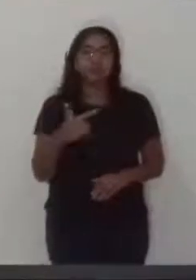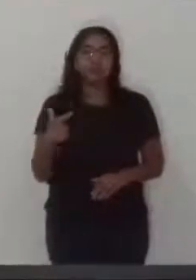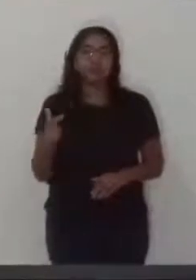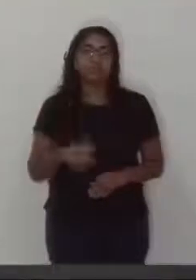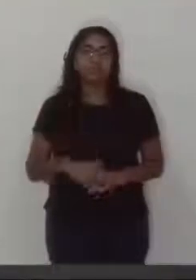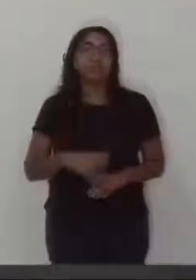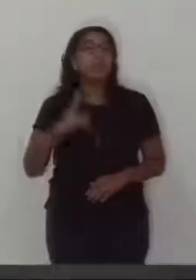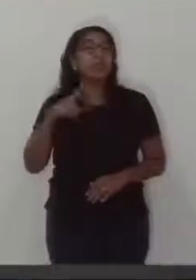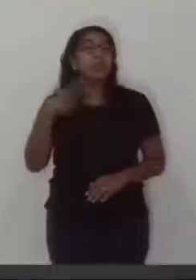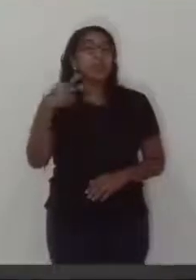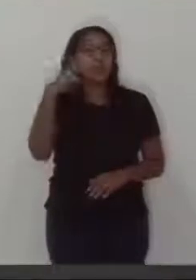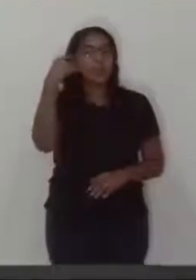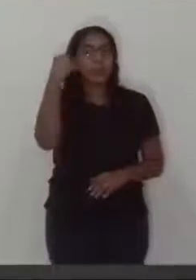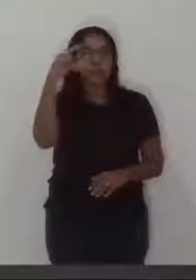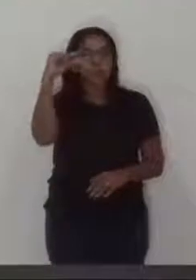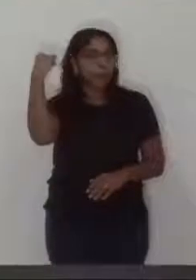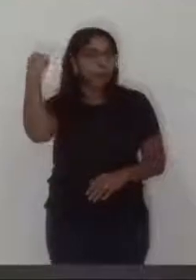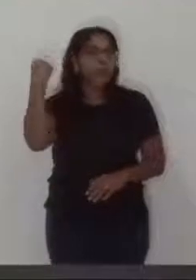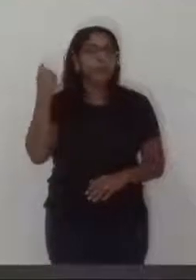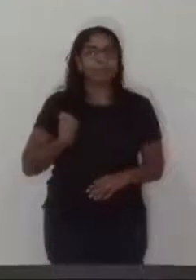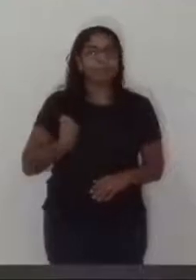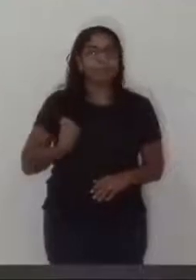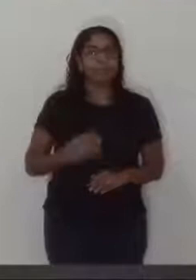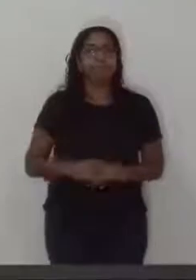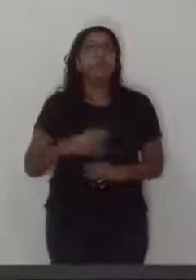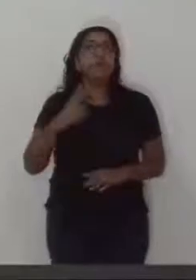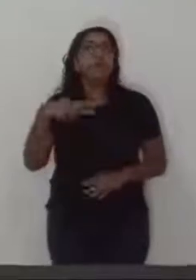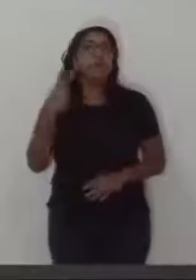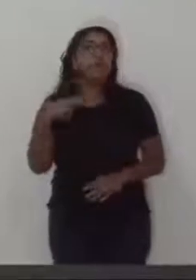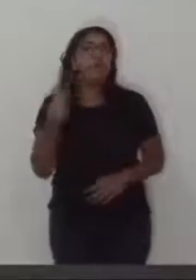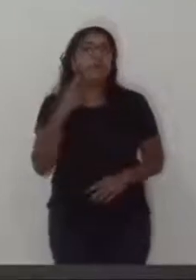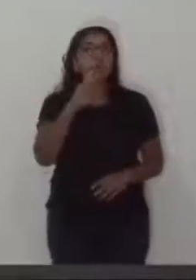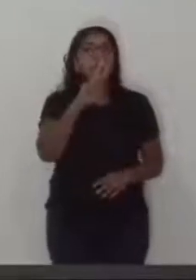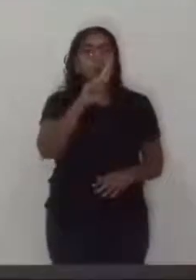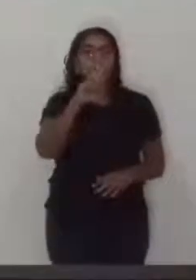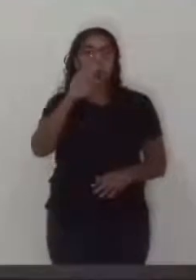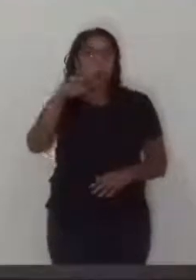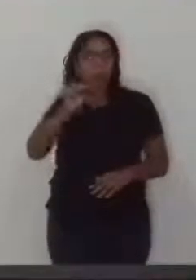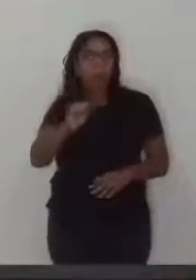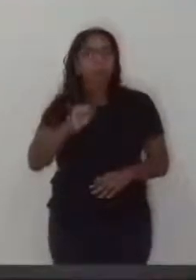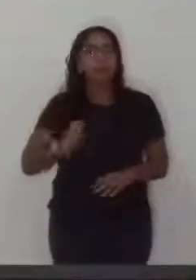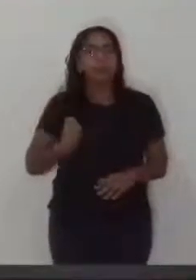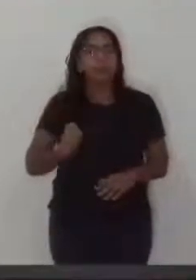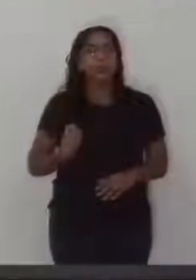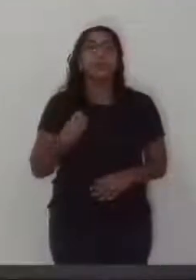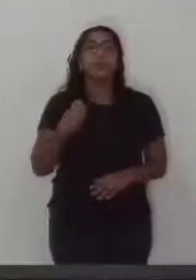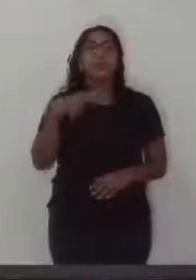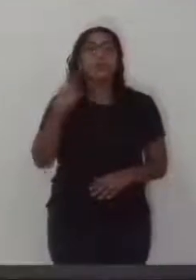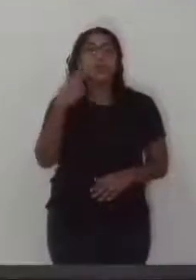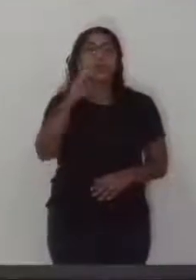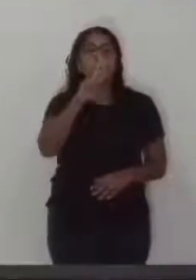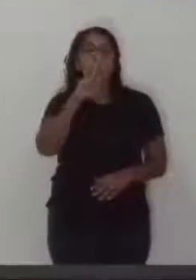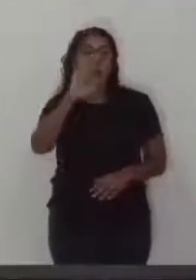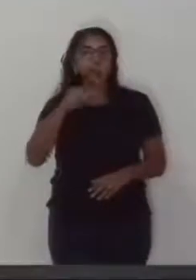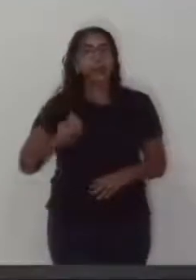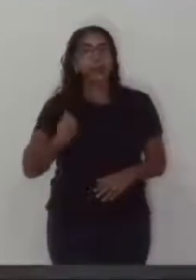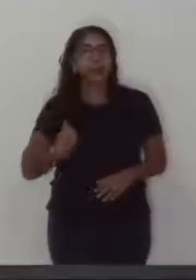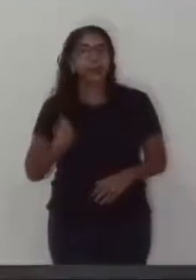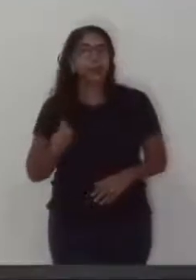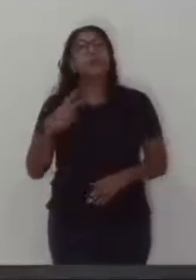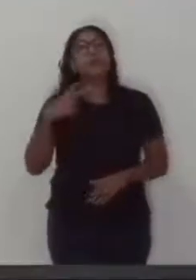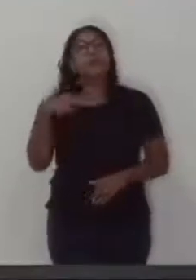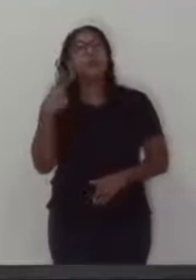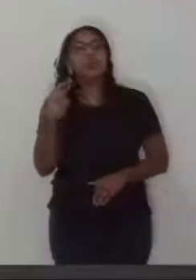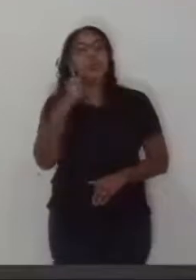Vereador Paulinho Palmeira. Presente. Vereador Rubens Nunes. Presente. Vereador Rui Macaxeira. Presente. Vereador